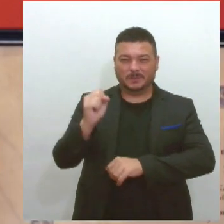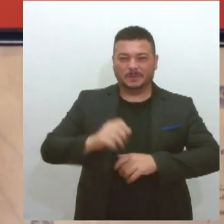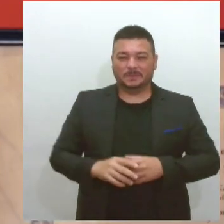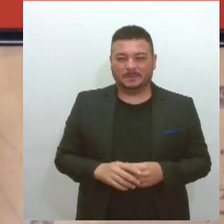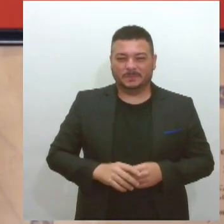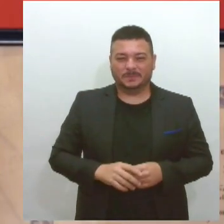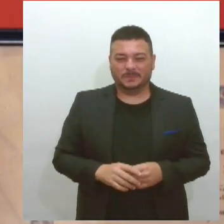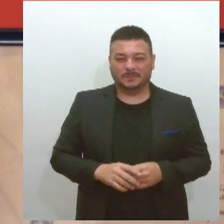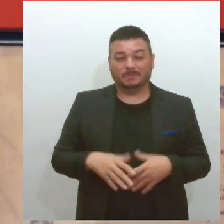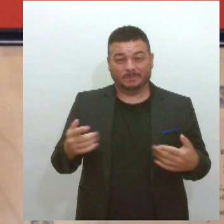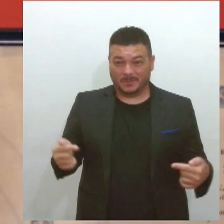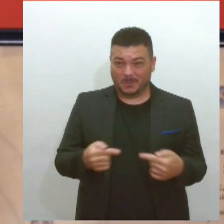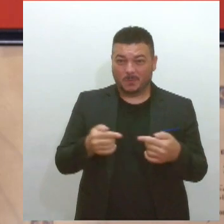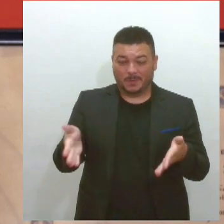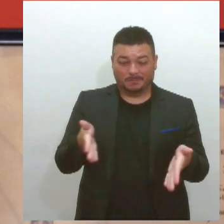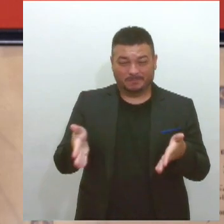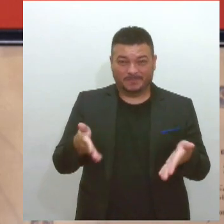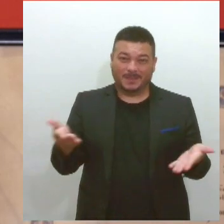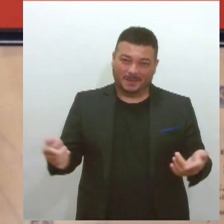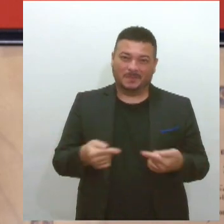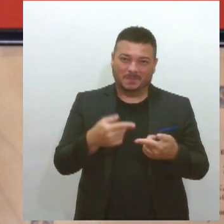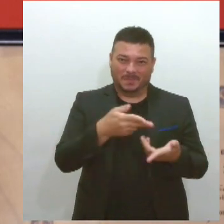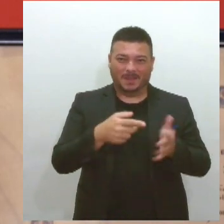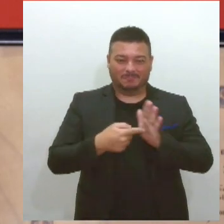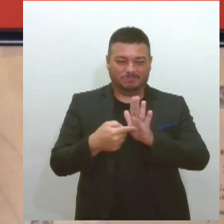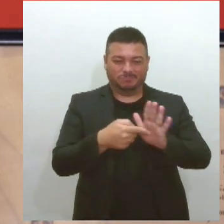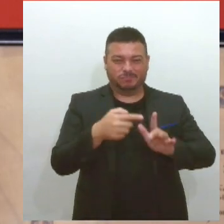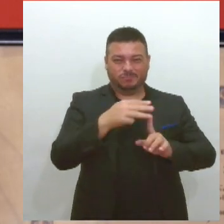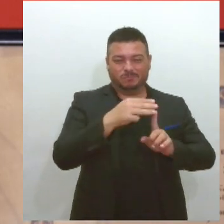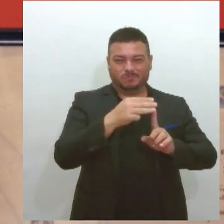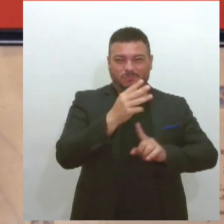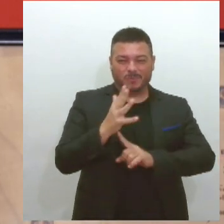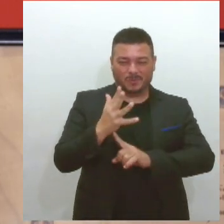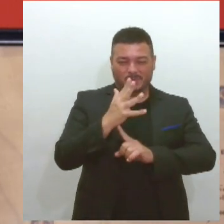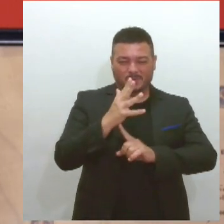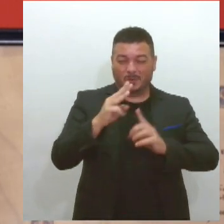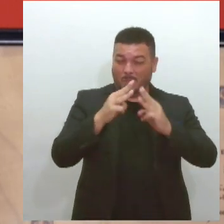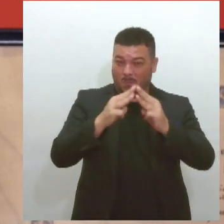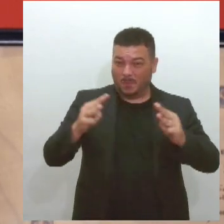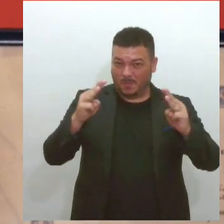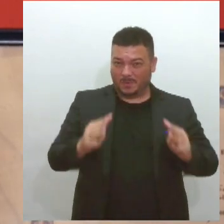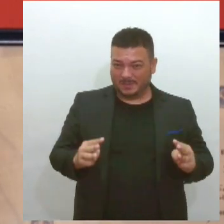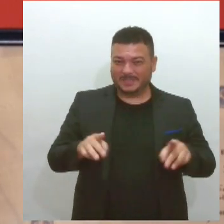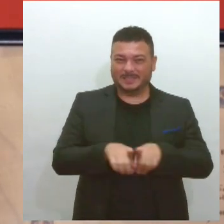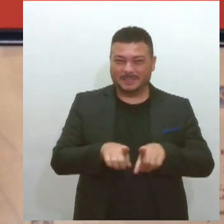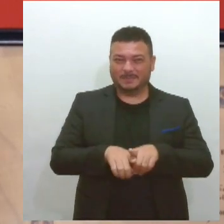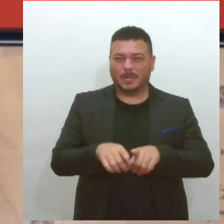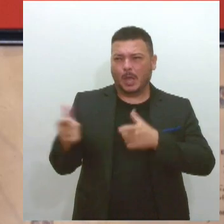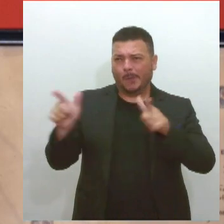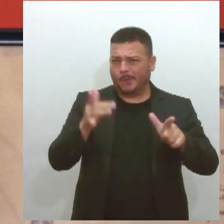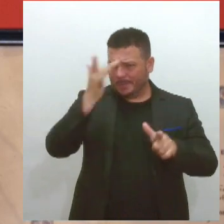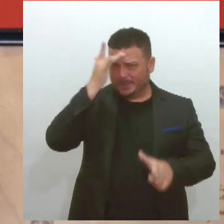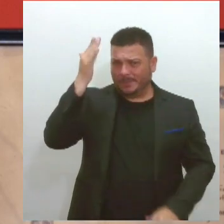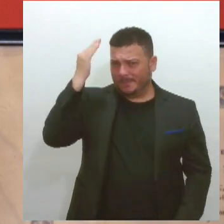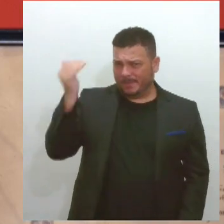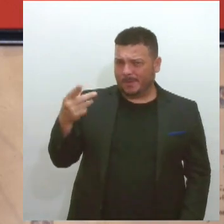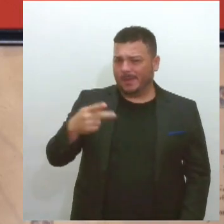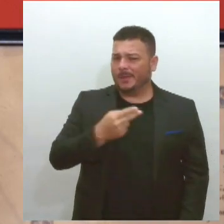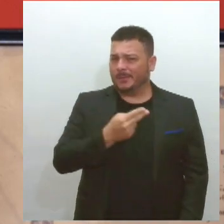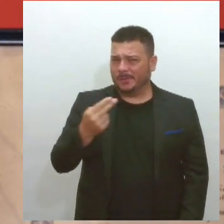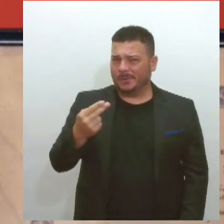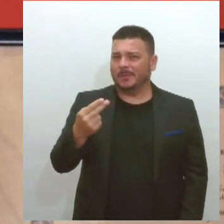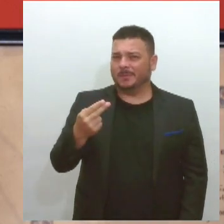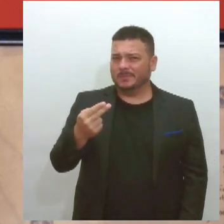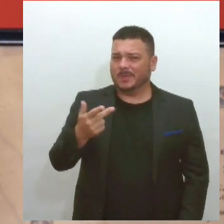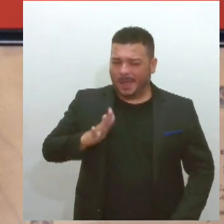período mais propício para essa exposição e com certeza Clemilda, Rogério e muitos outros nomes que a gente tem aqui constroem não